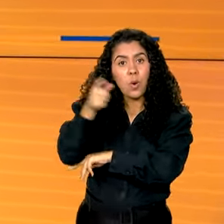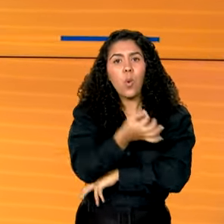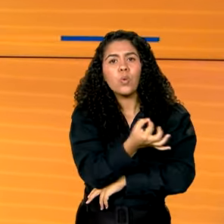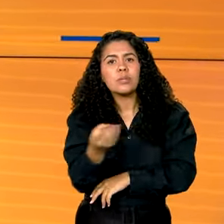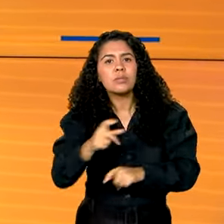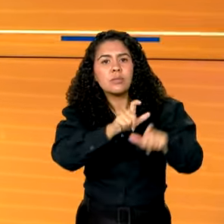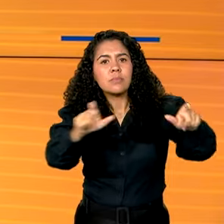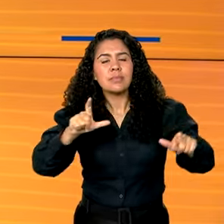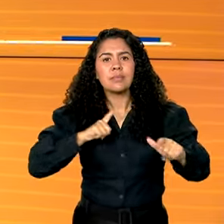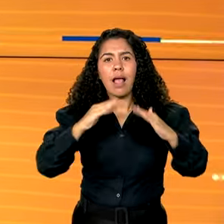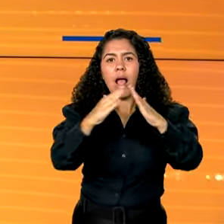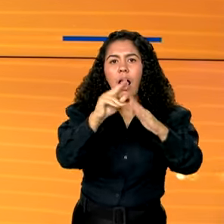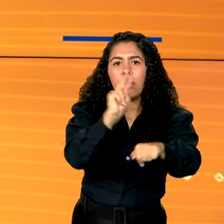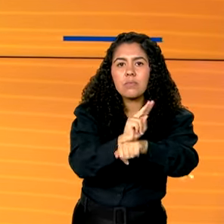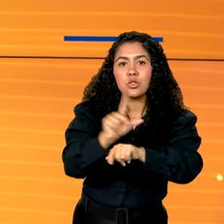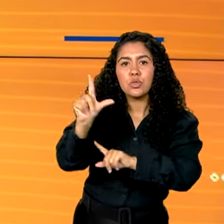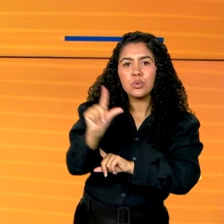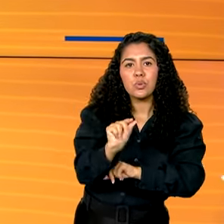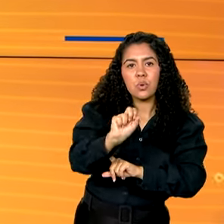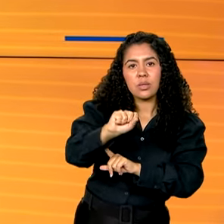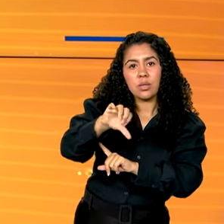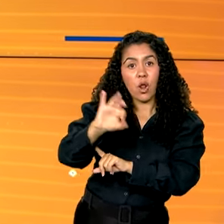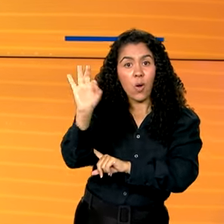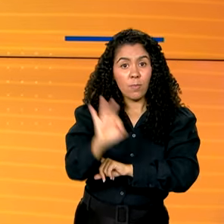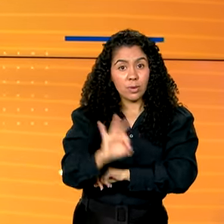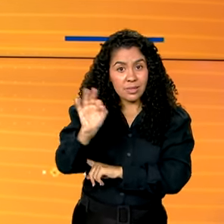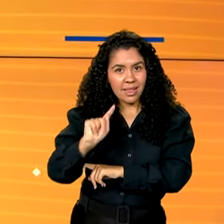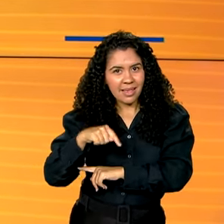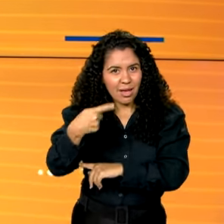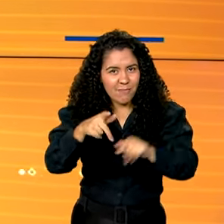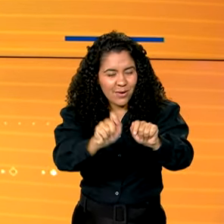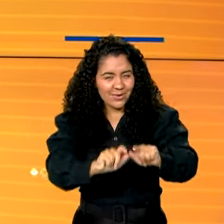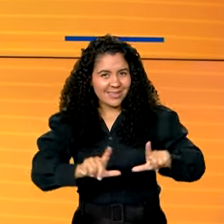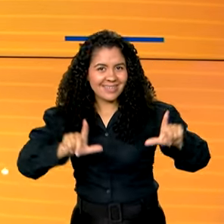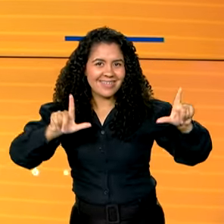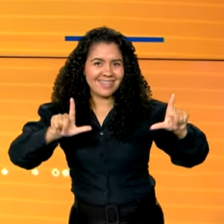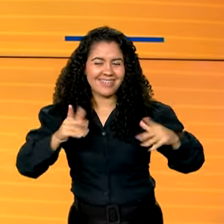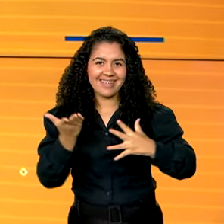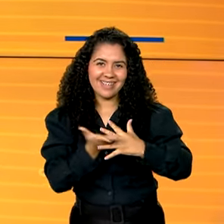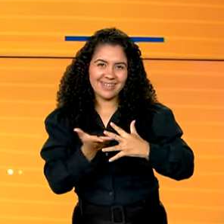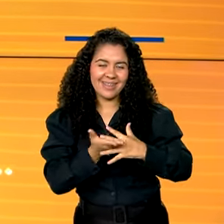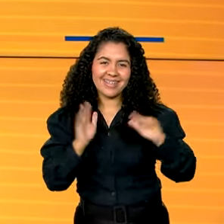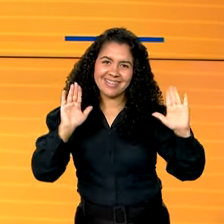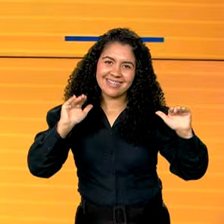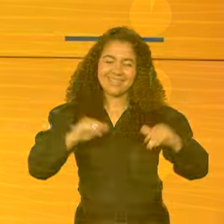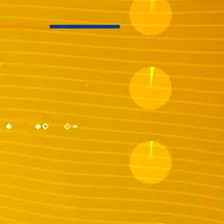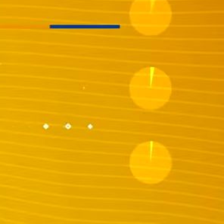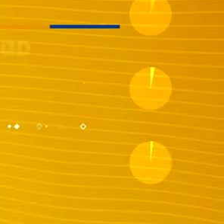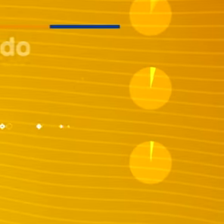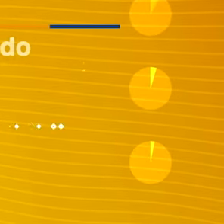em abrigos reduziu 89%. A gente volta depois do intervalo. Até já!